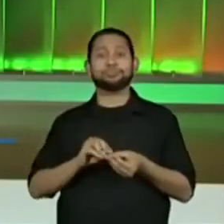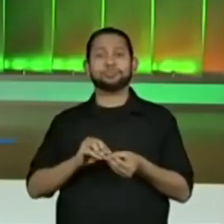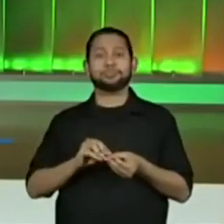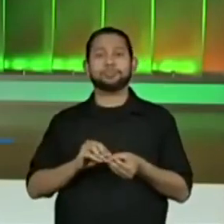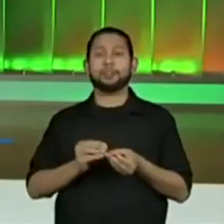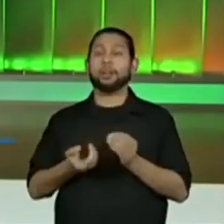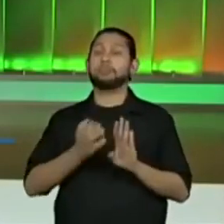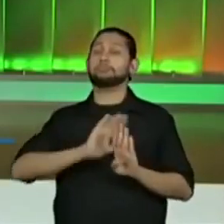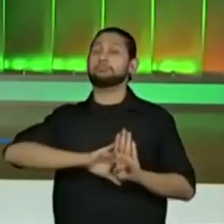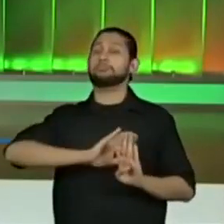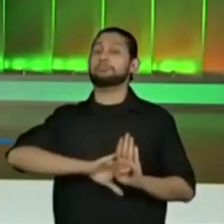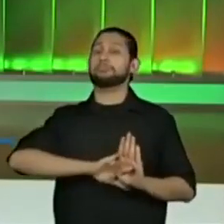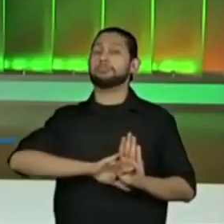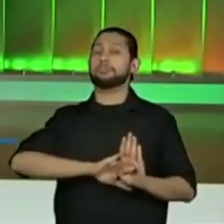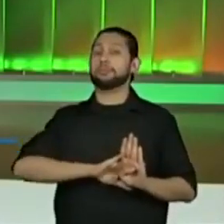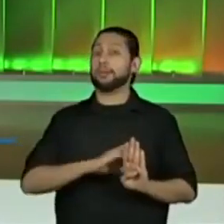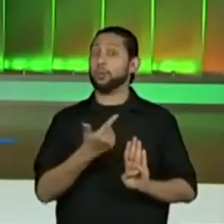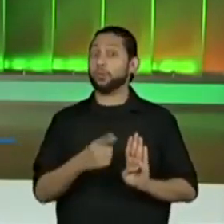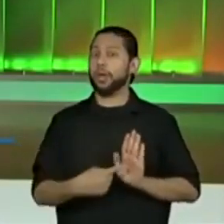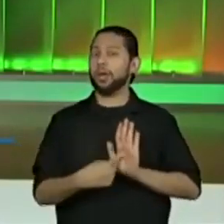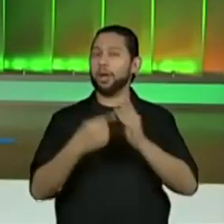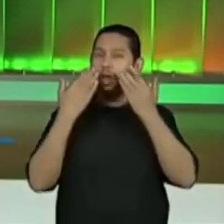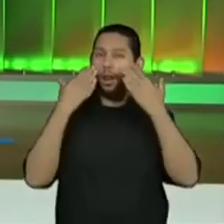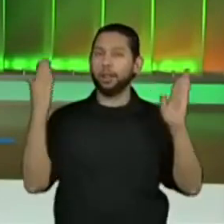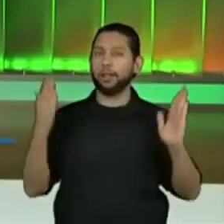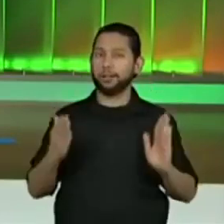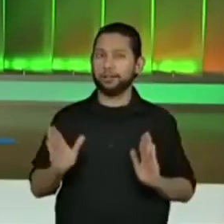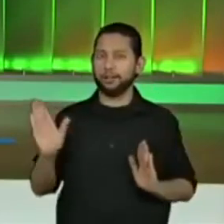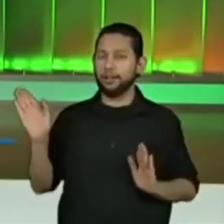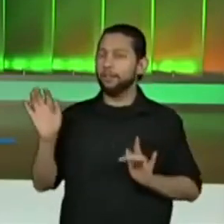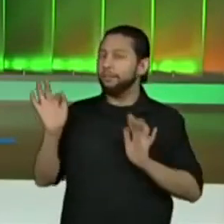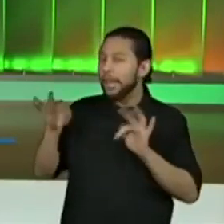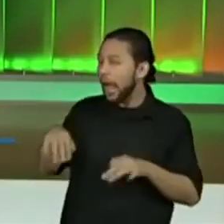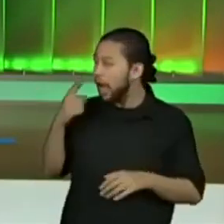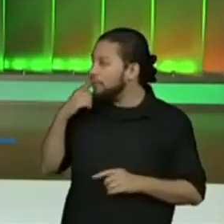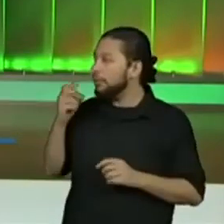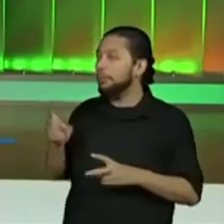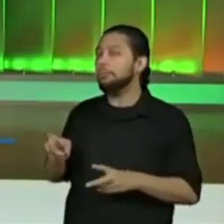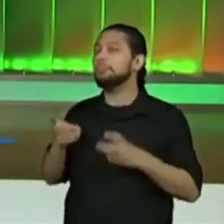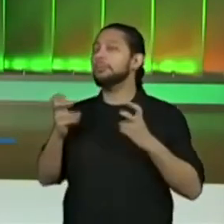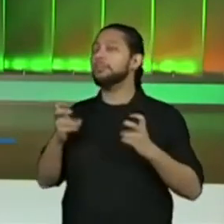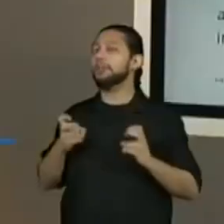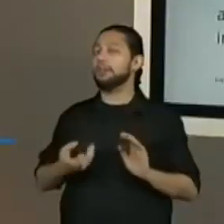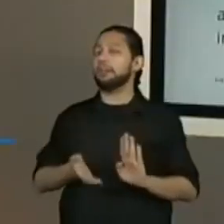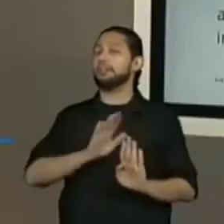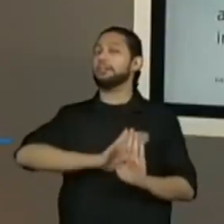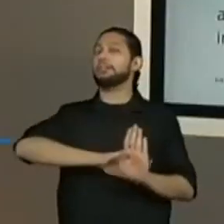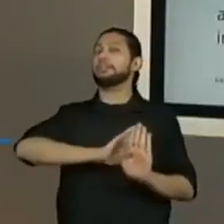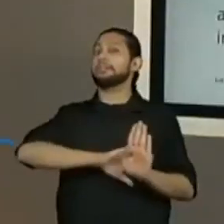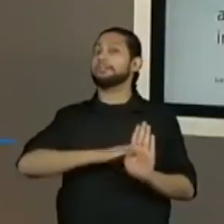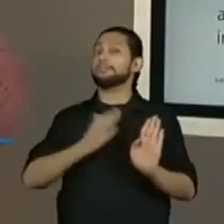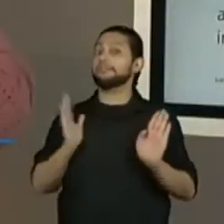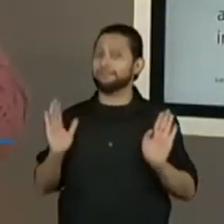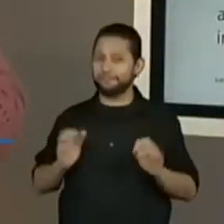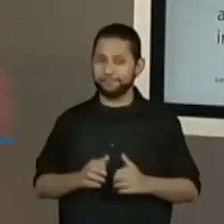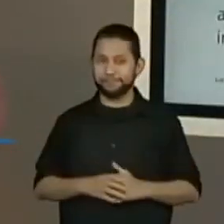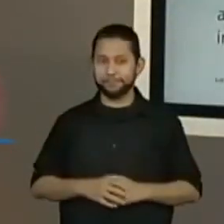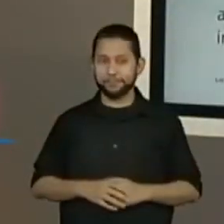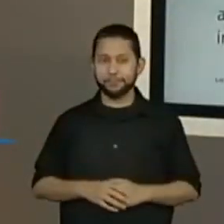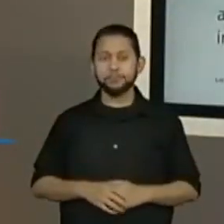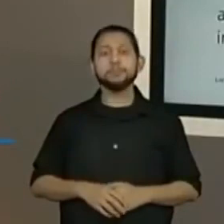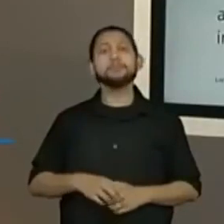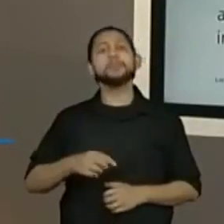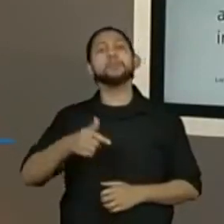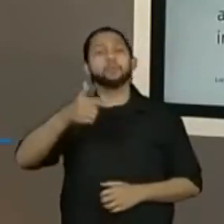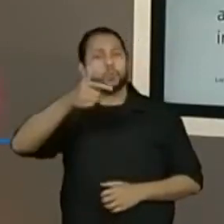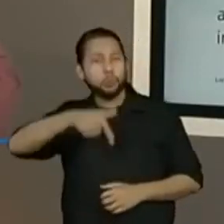implícita. Apesar aqui que no finalzinho dá para você entender mais ou menos. Então, vamos só retomar aí, para quem não